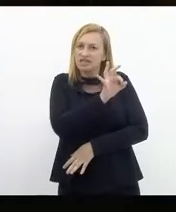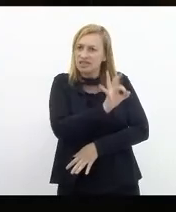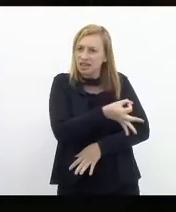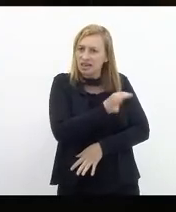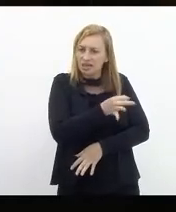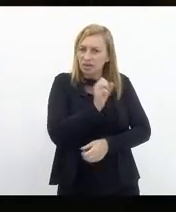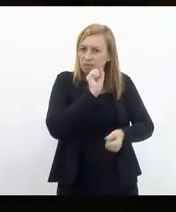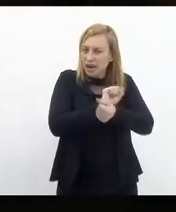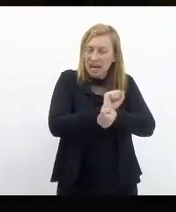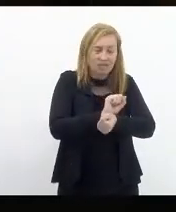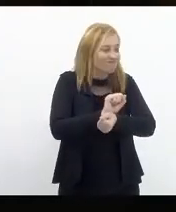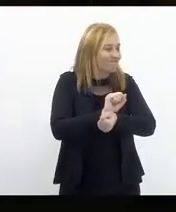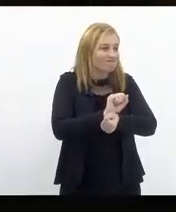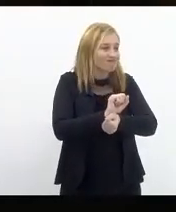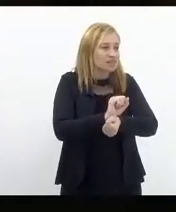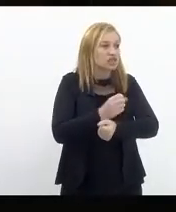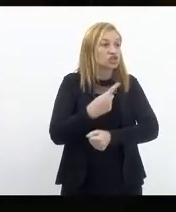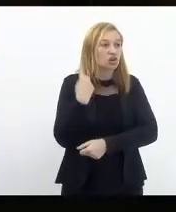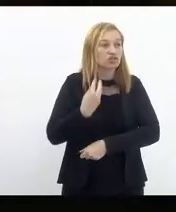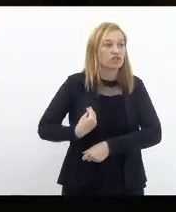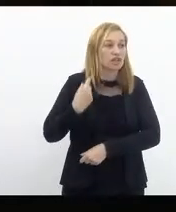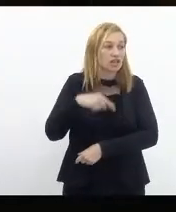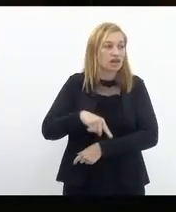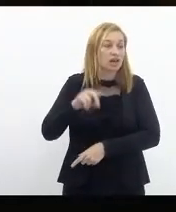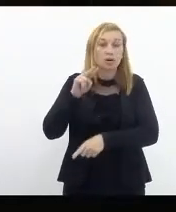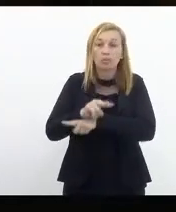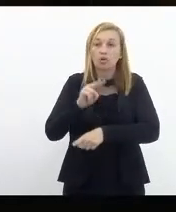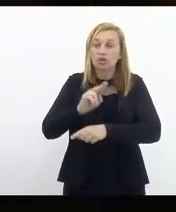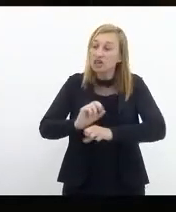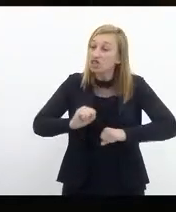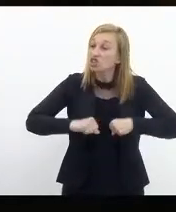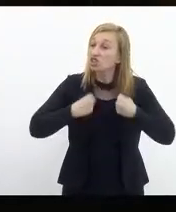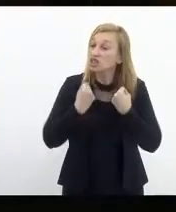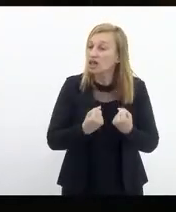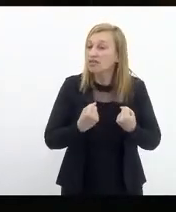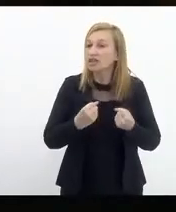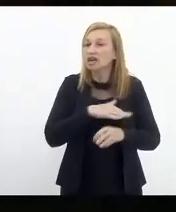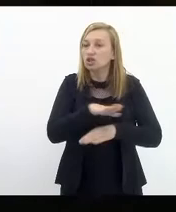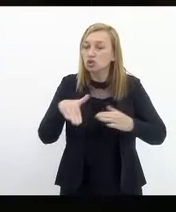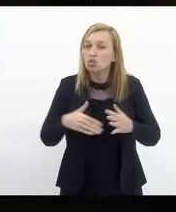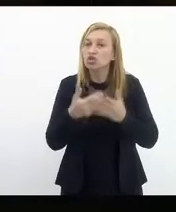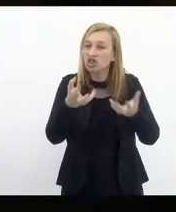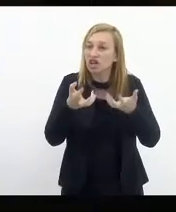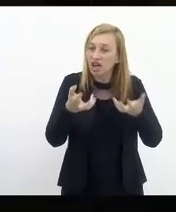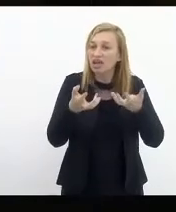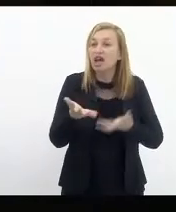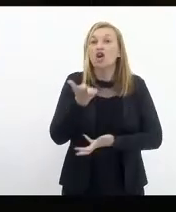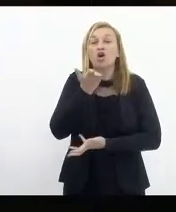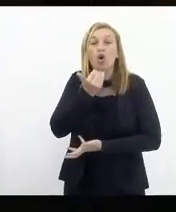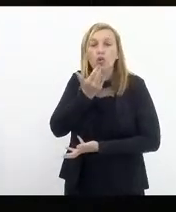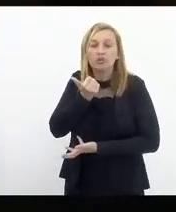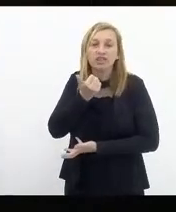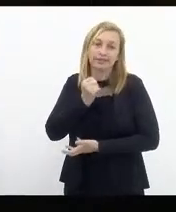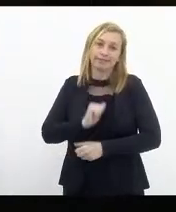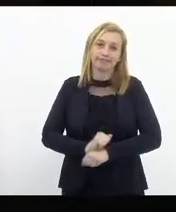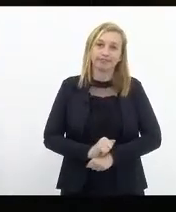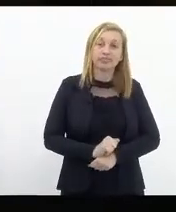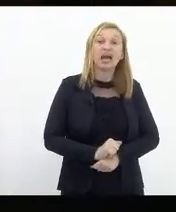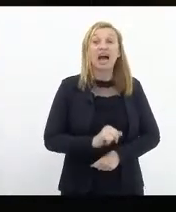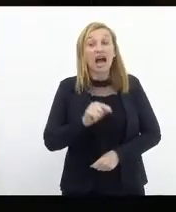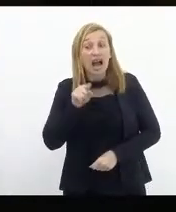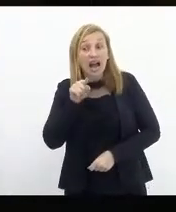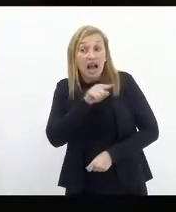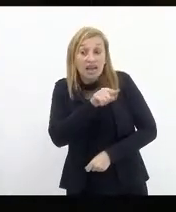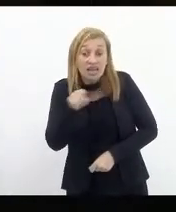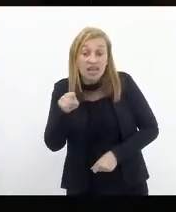nos parar. A gente está aqui defendendo aqueles e aquelas que querem ter comida para comer, aqueles e